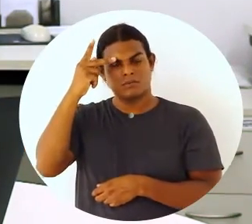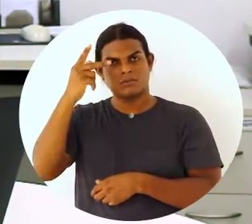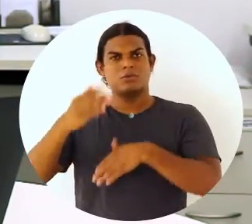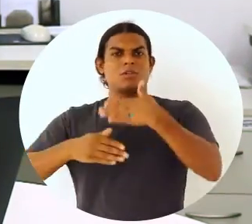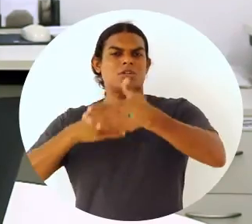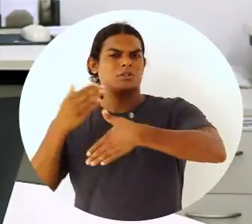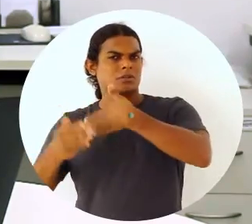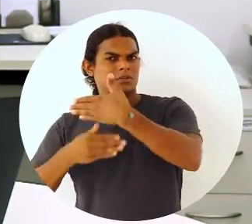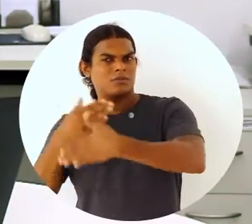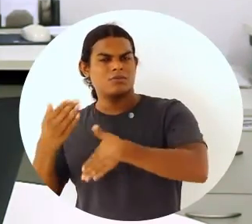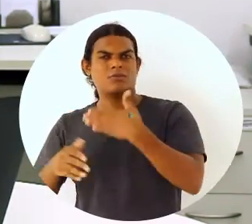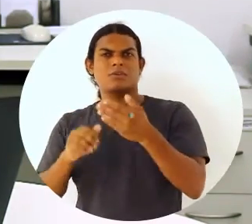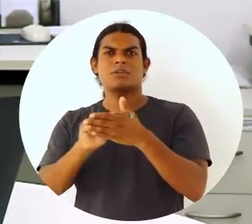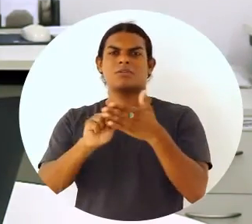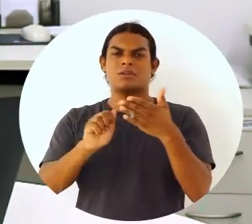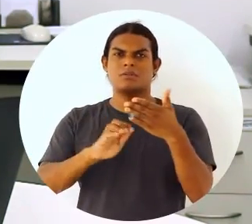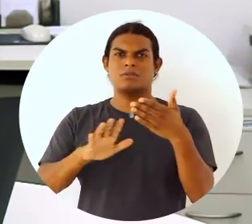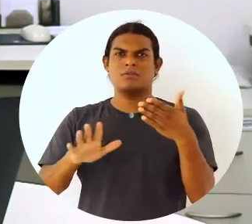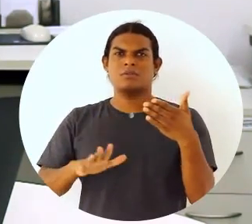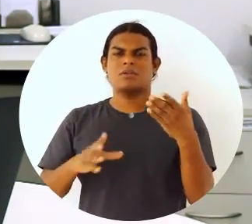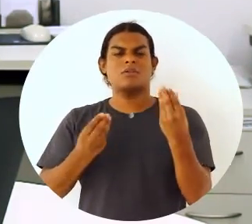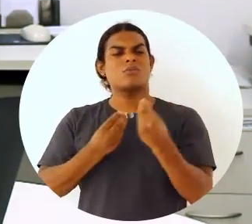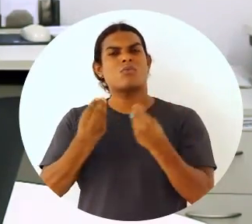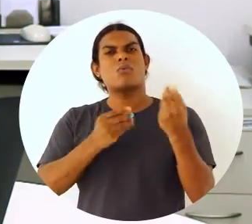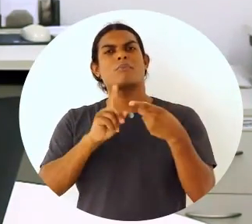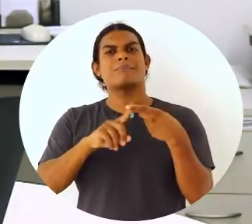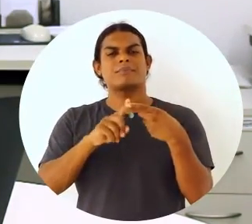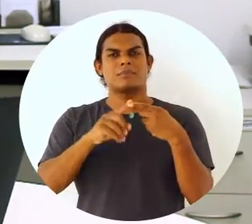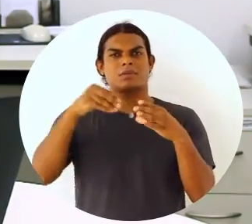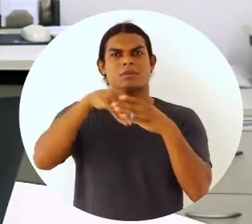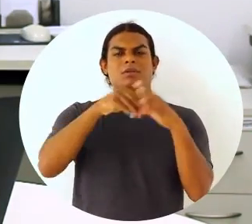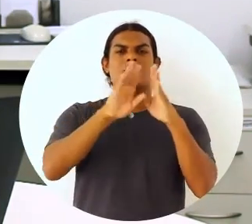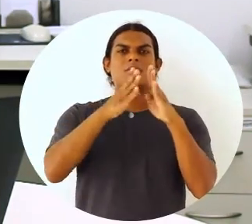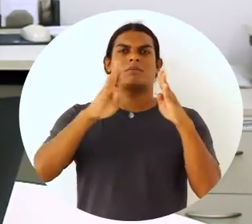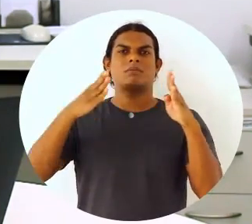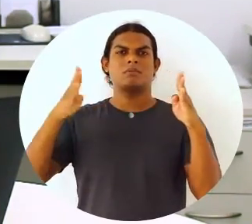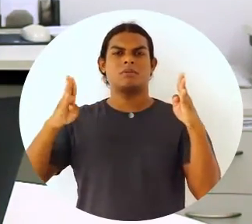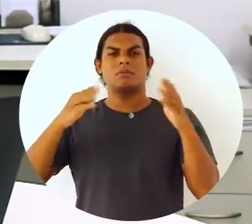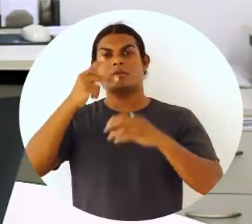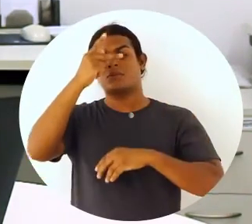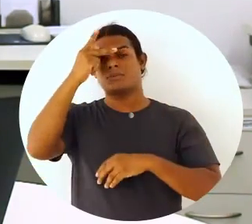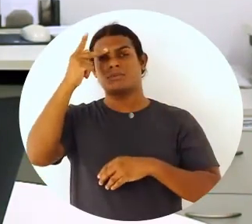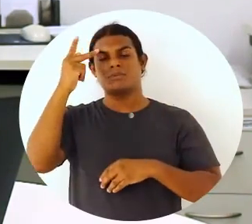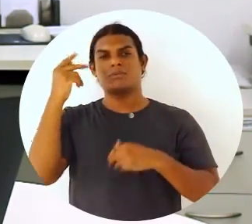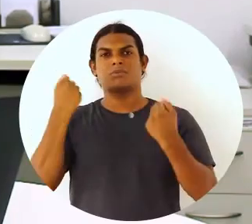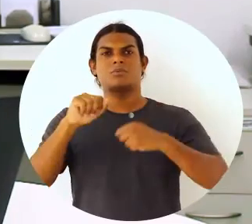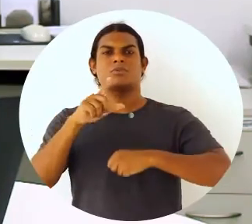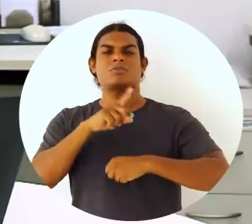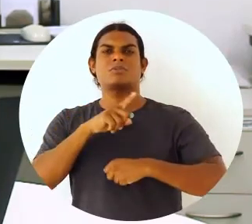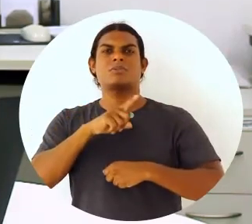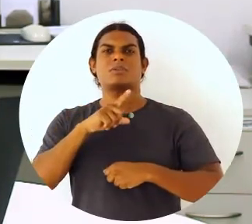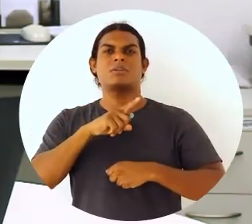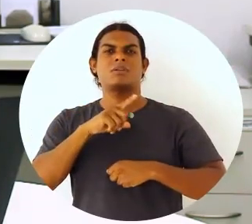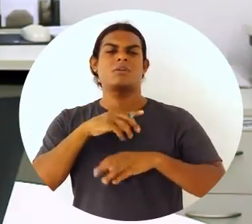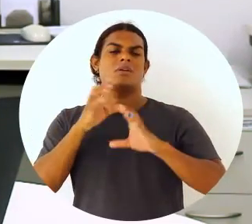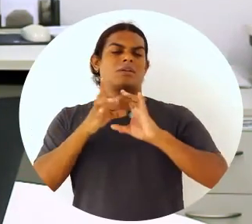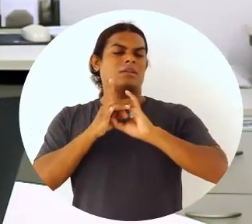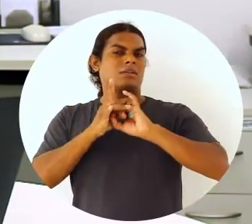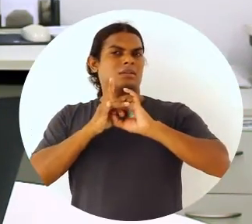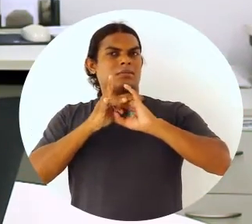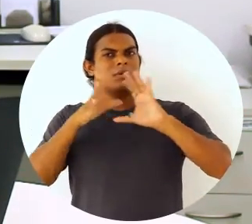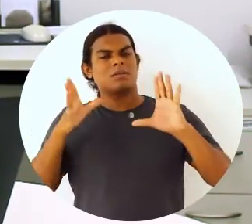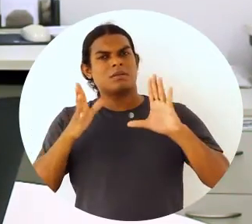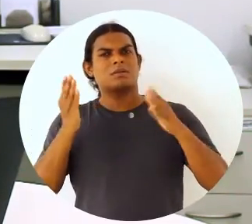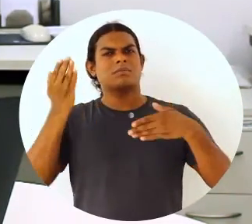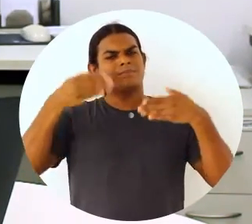partir do intelecto dos indivíduos, como é dentro da biblioteca, para que os indivíduos, eles possam ter essa abertura, para que eles